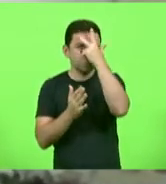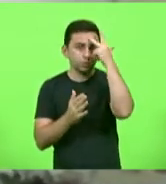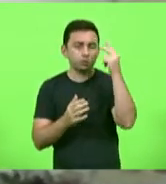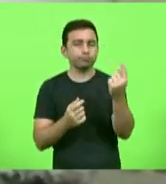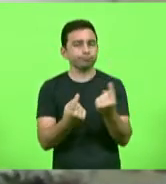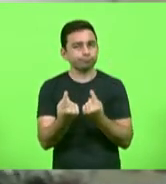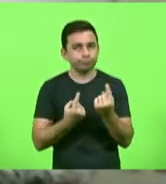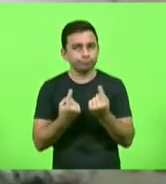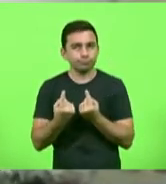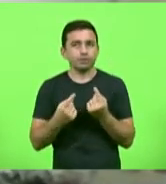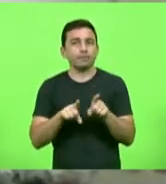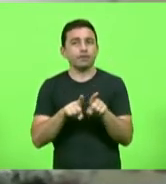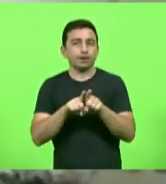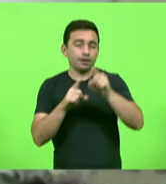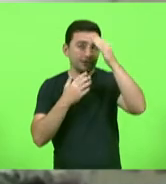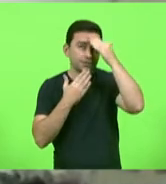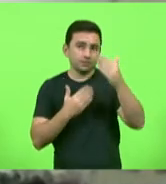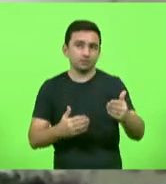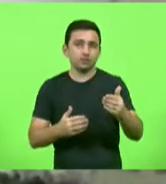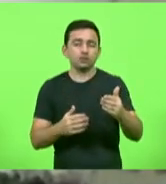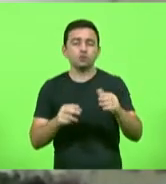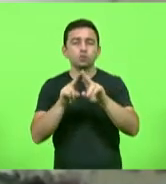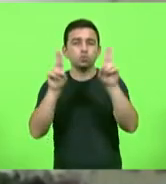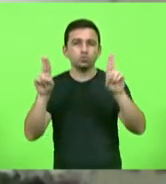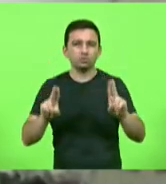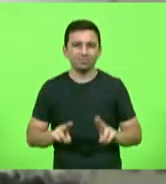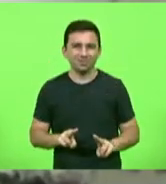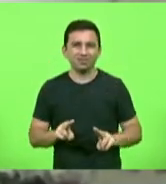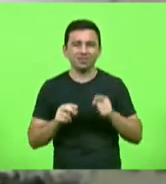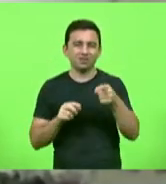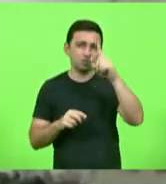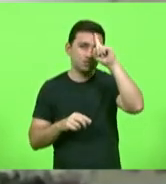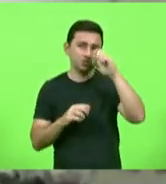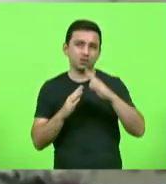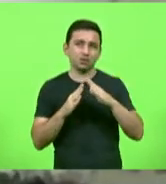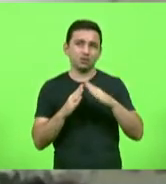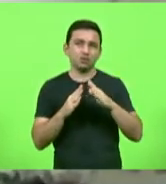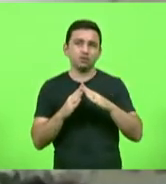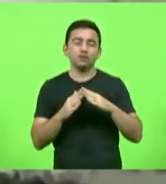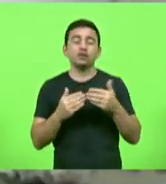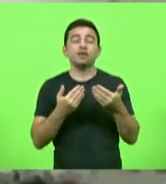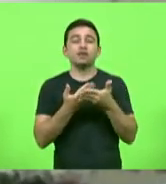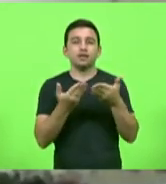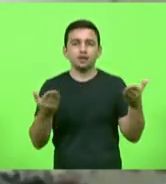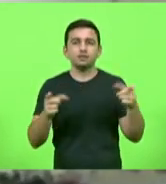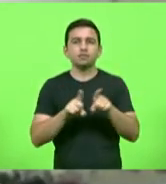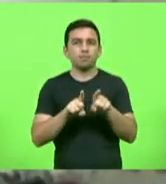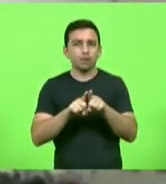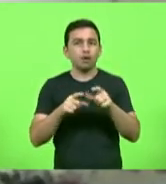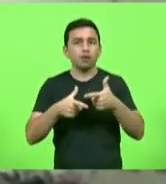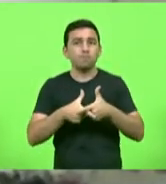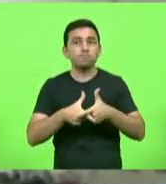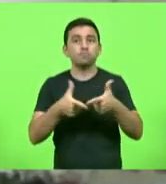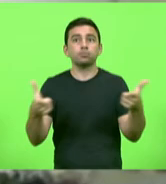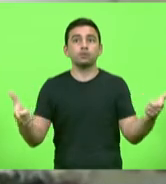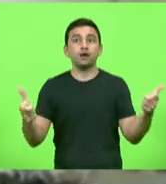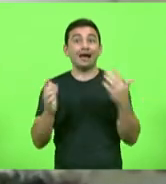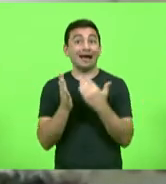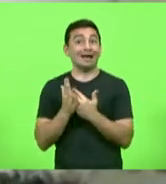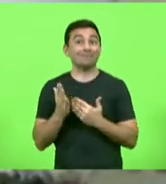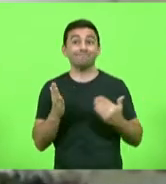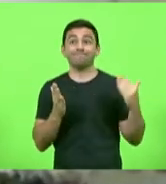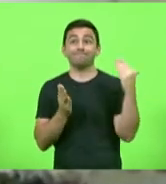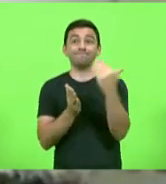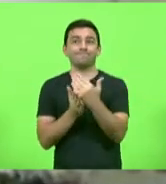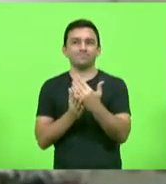também ao hospital Unimed porque também o hospital Unimed ampliou sobremaneira